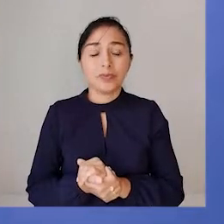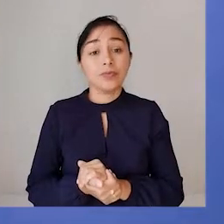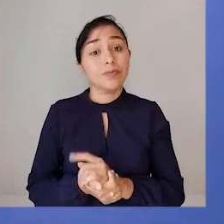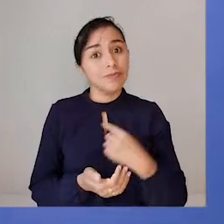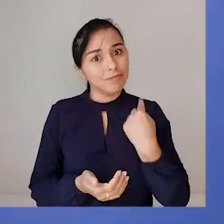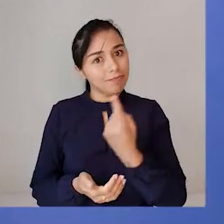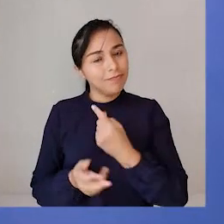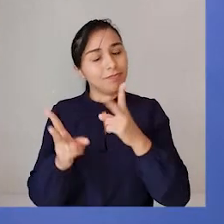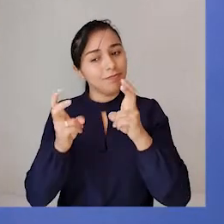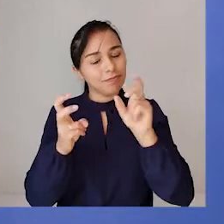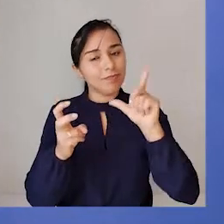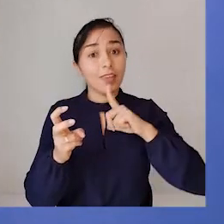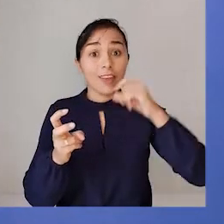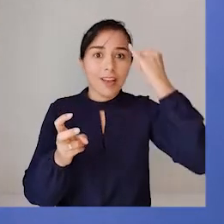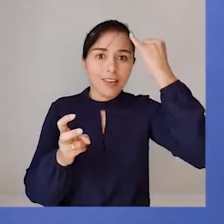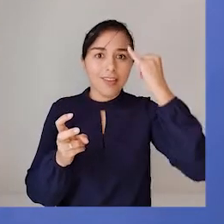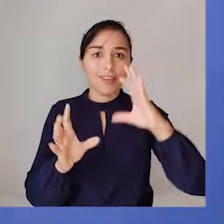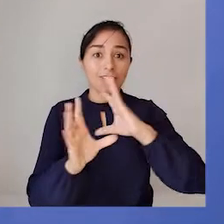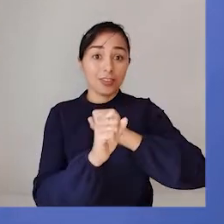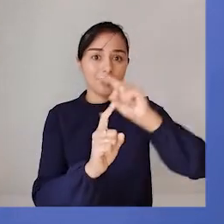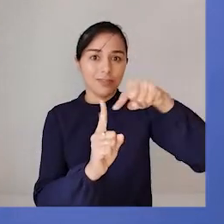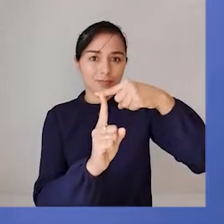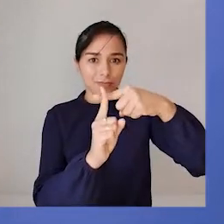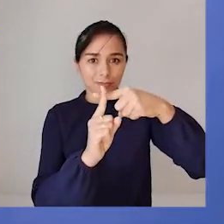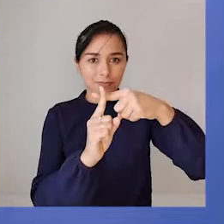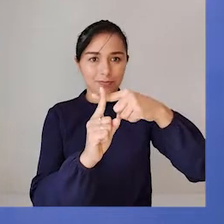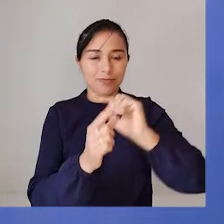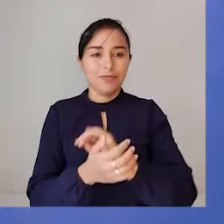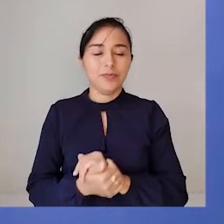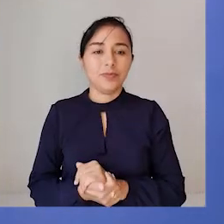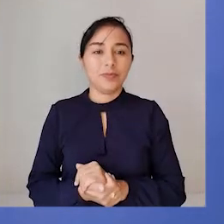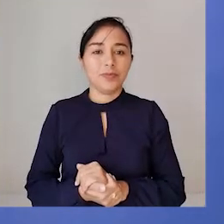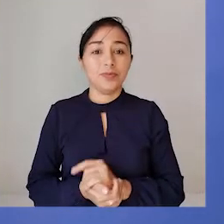ideia da adição. Vamos fazer mais um?